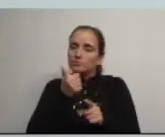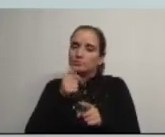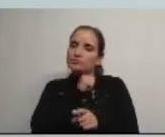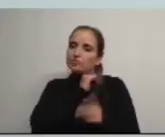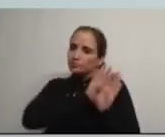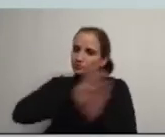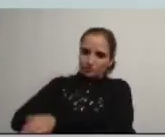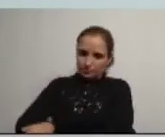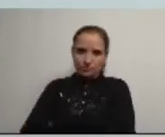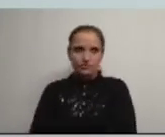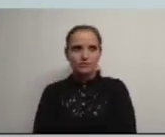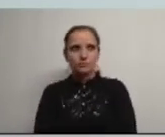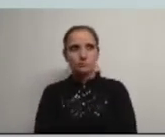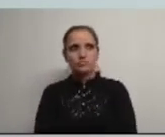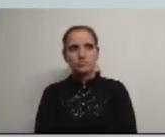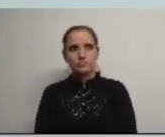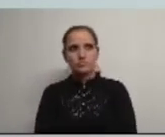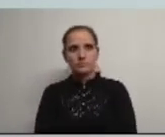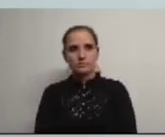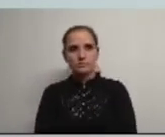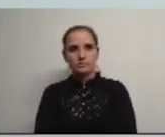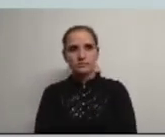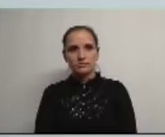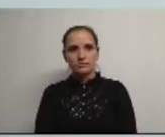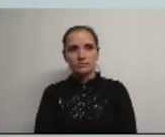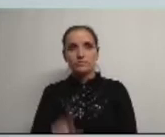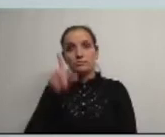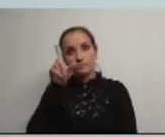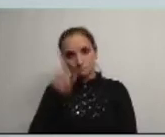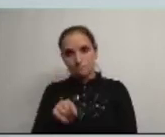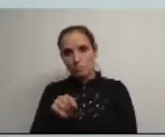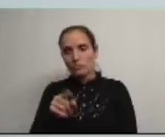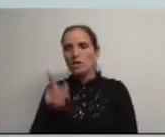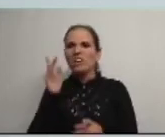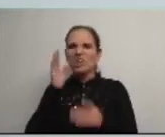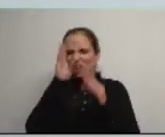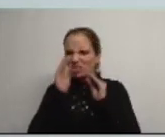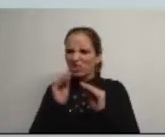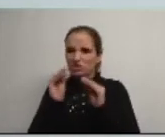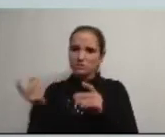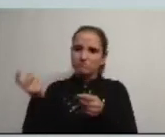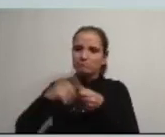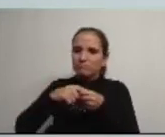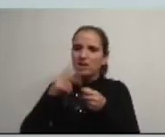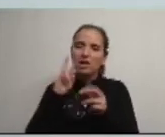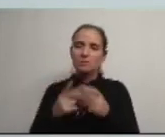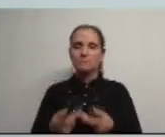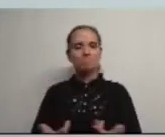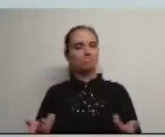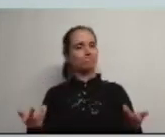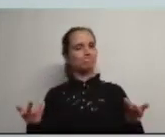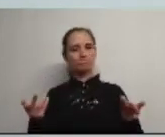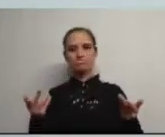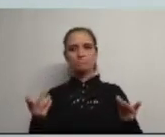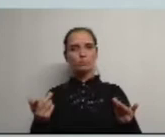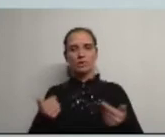voltar às costas já a ideia percorrida da municipalização do ensino tema muito pouco claro pela